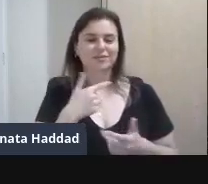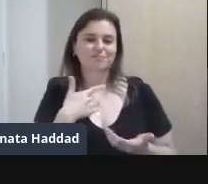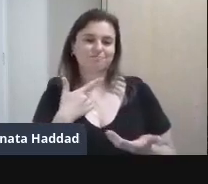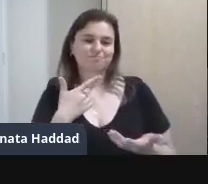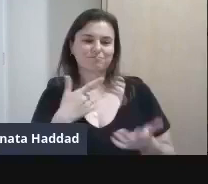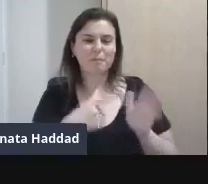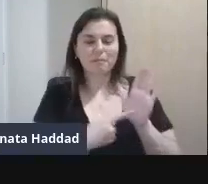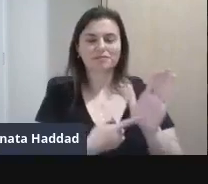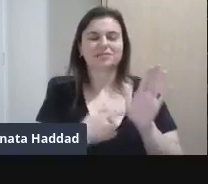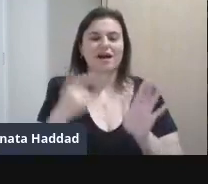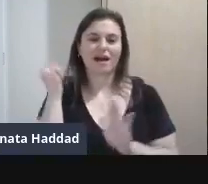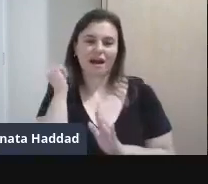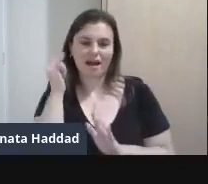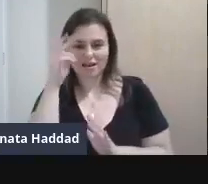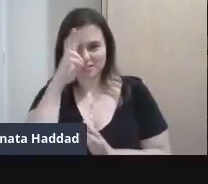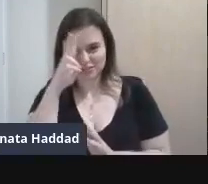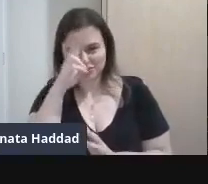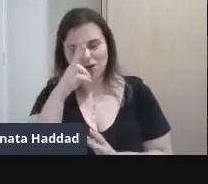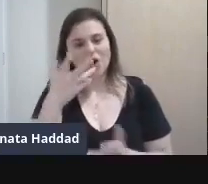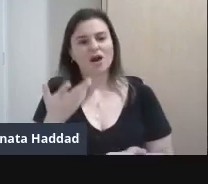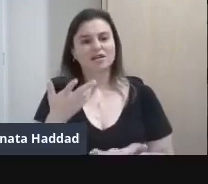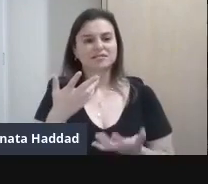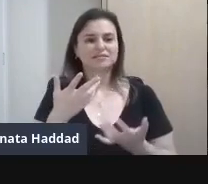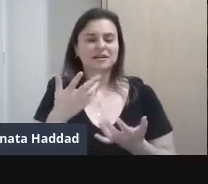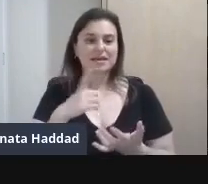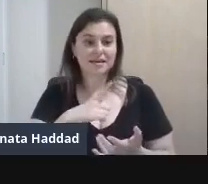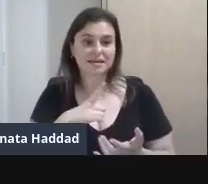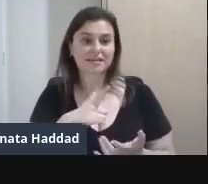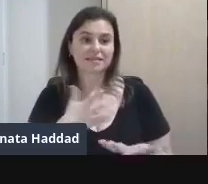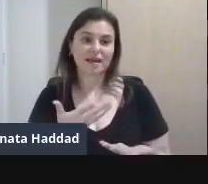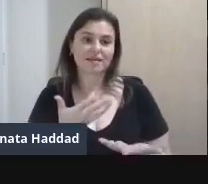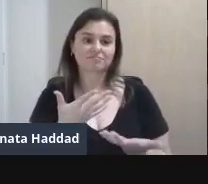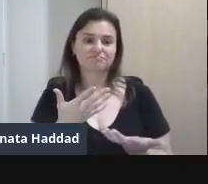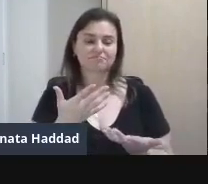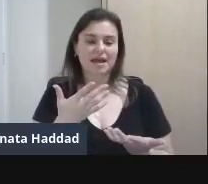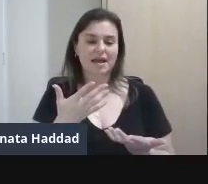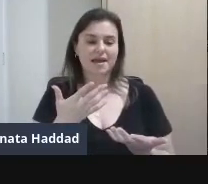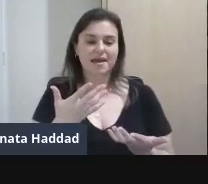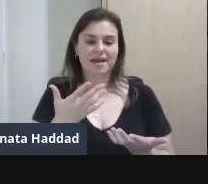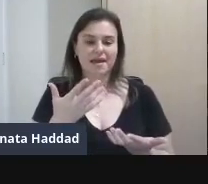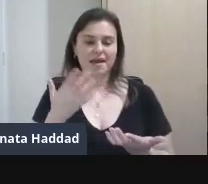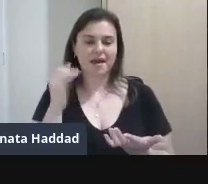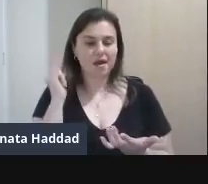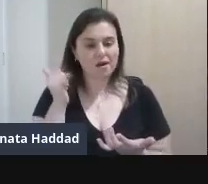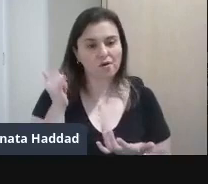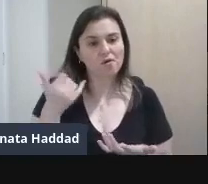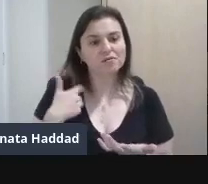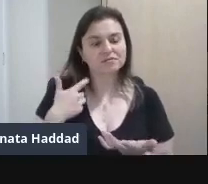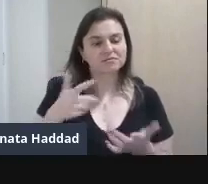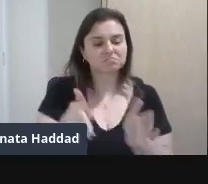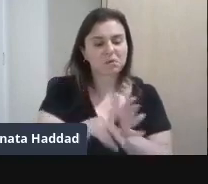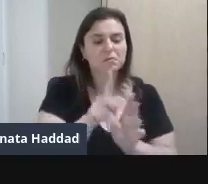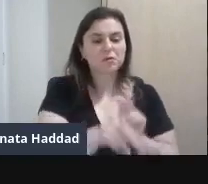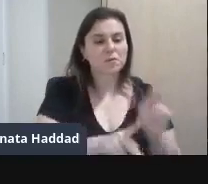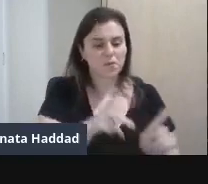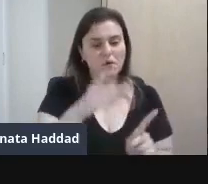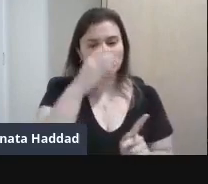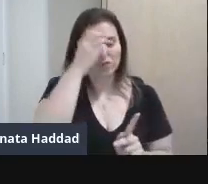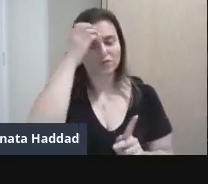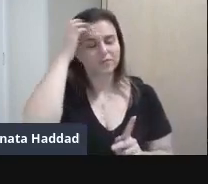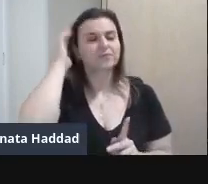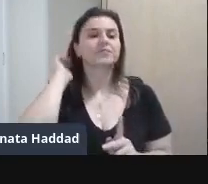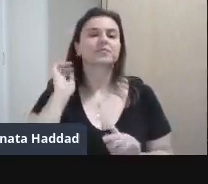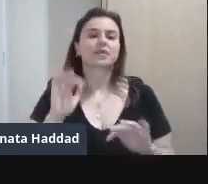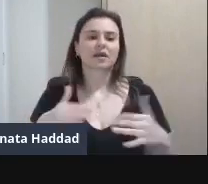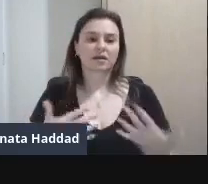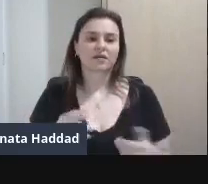Incríveis E contos populares Isso é muito importante Contos populares Eu fiz uma adaptação